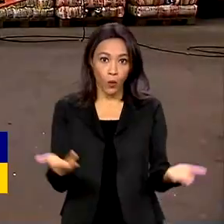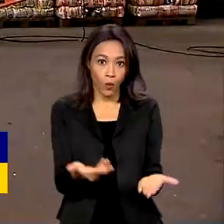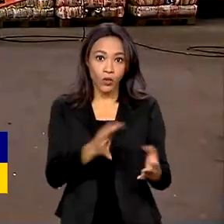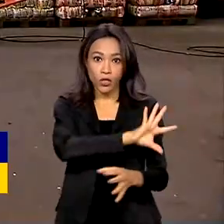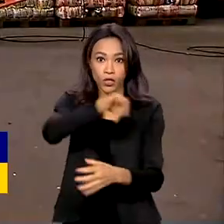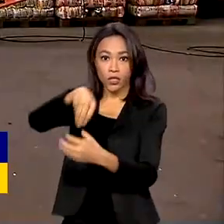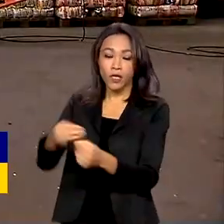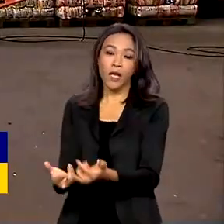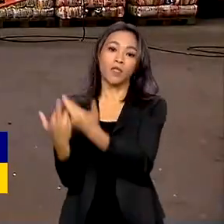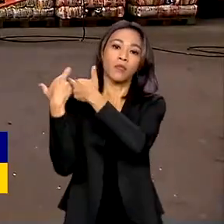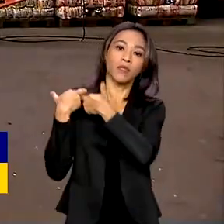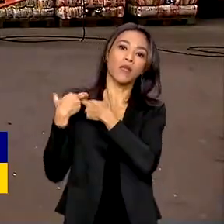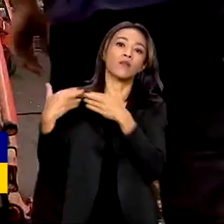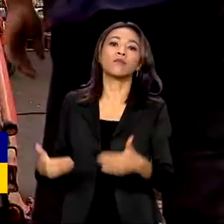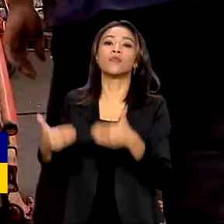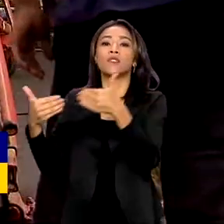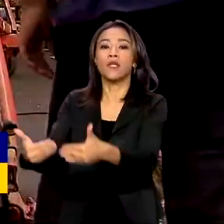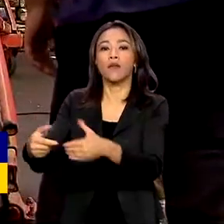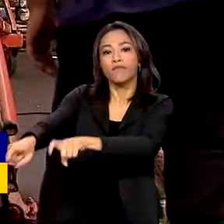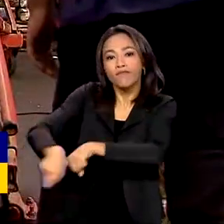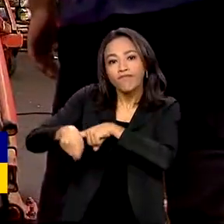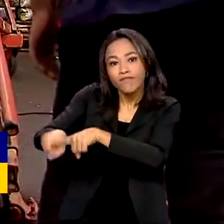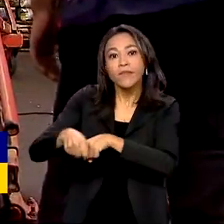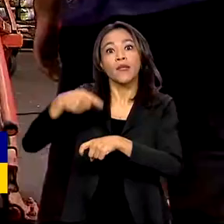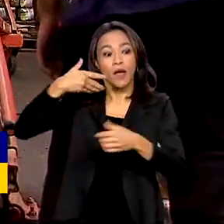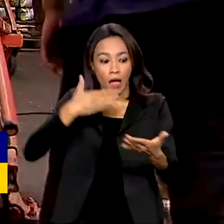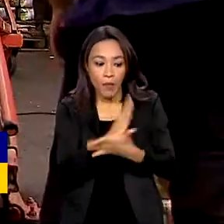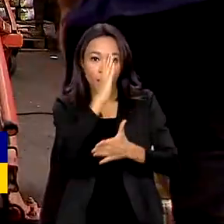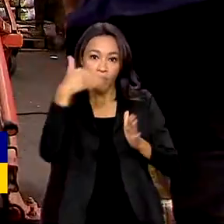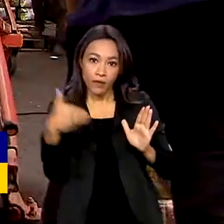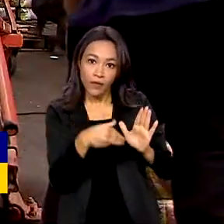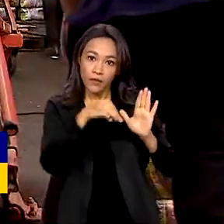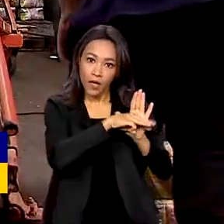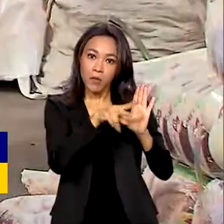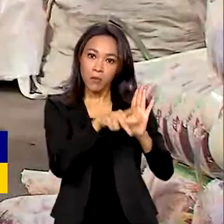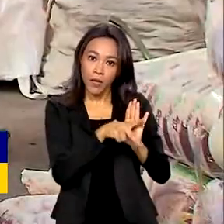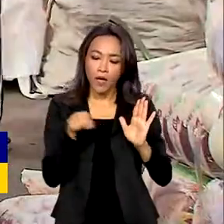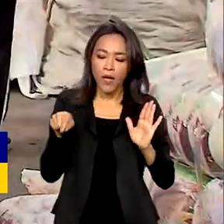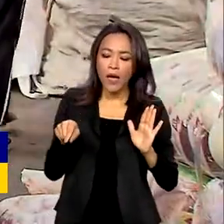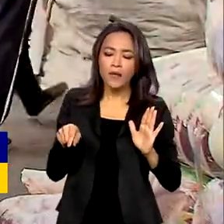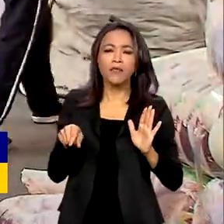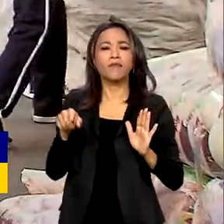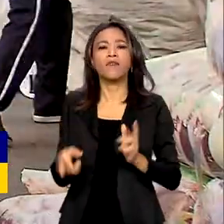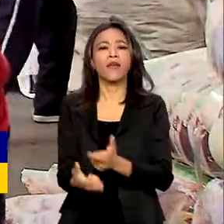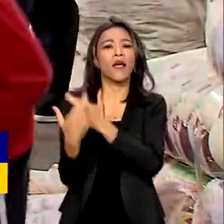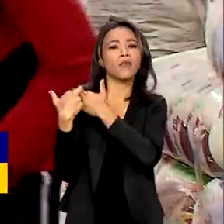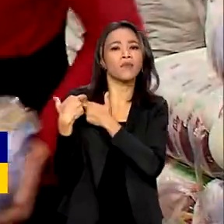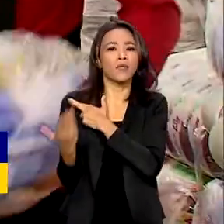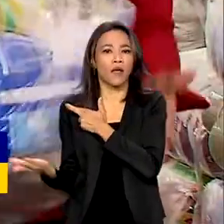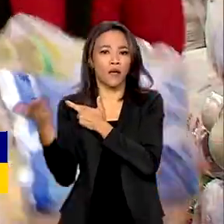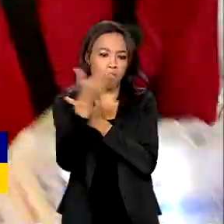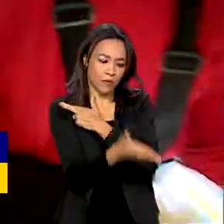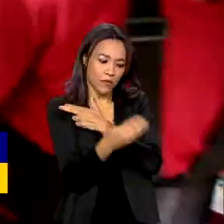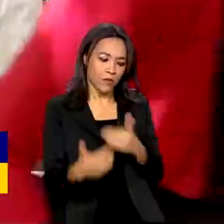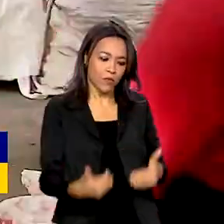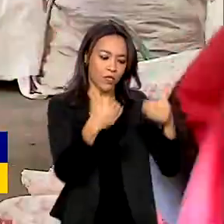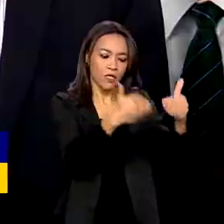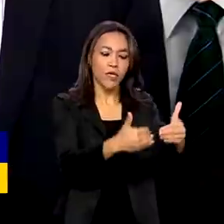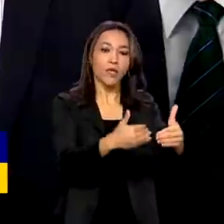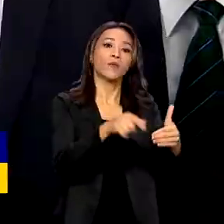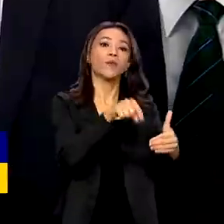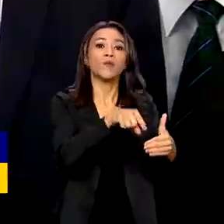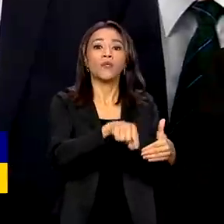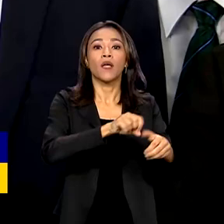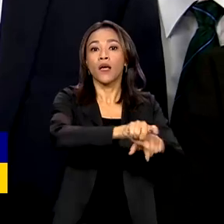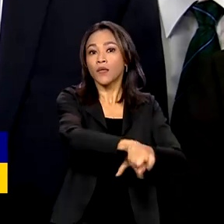Ministério do Desenvolvimento Agrário, que, se aprovado em plenário, ficará sob responsabilidade do Ministério da Agricultura e Pecuária.